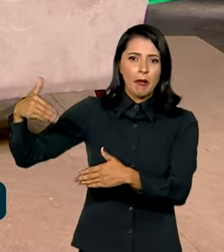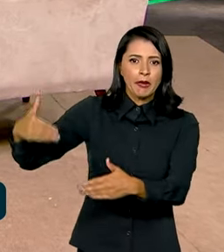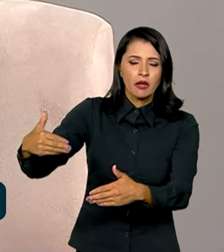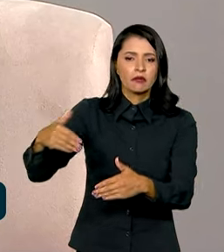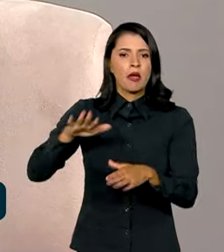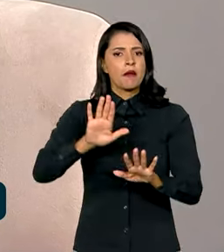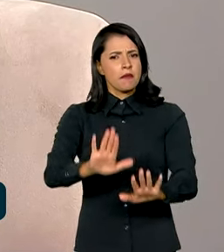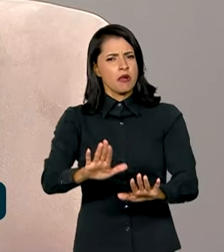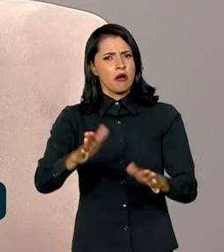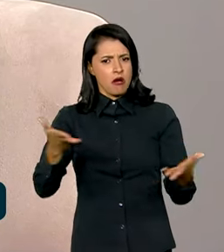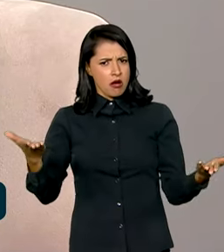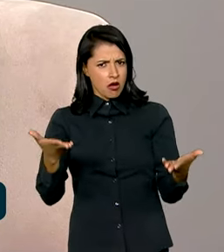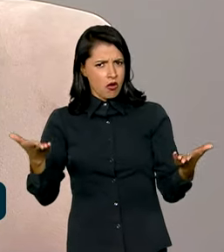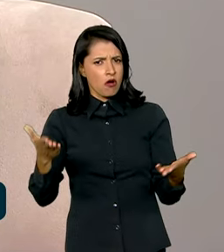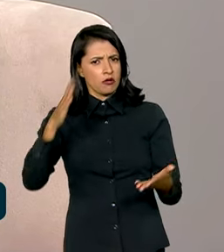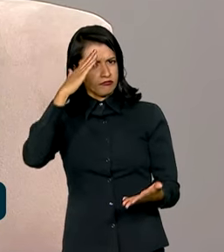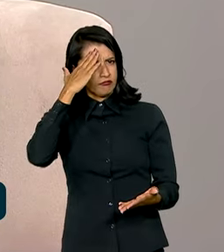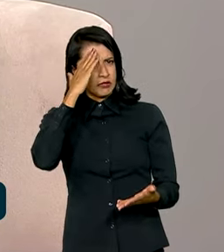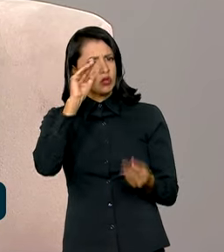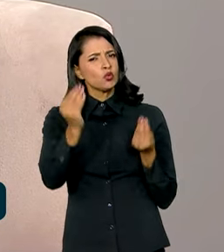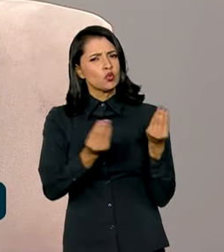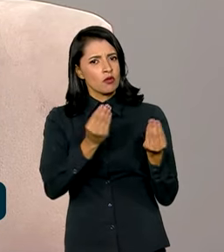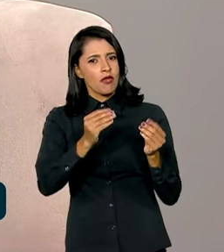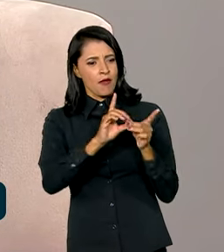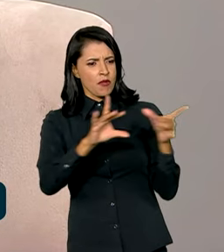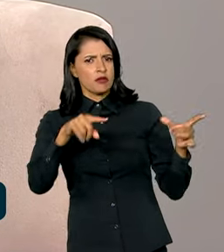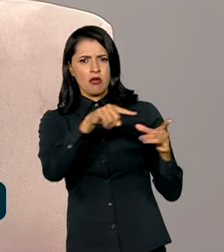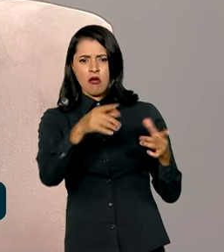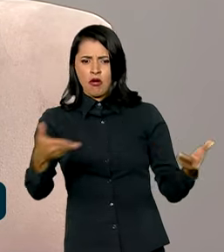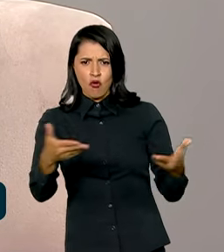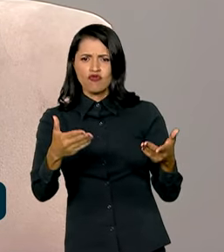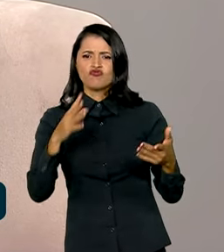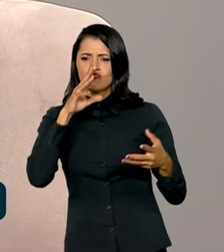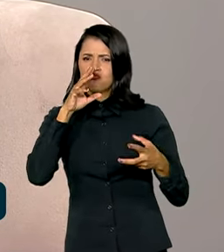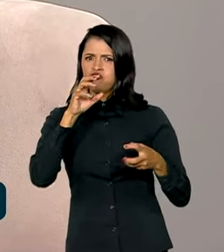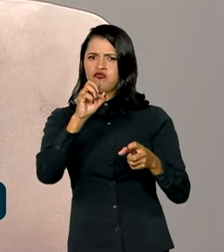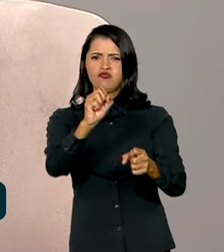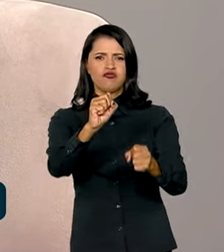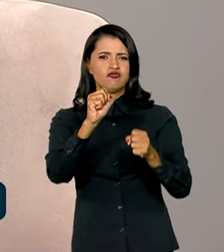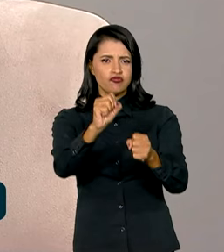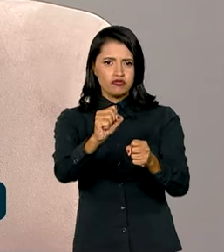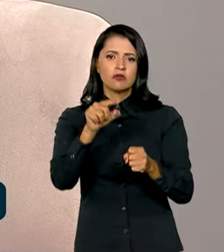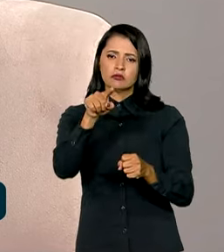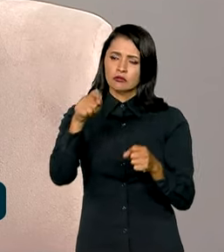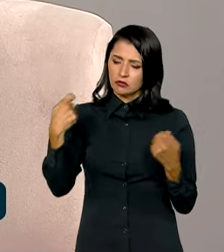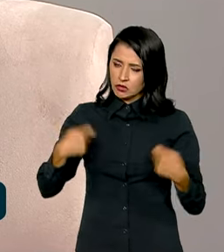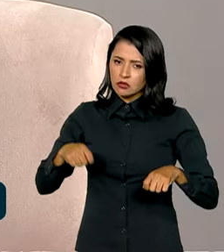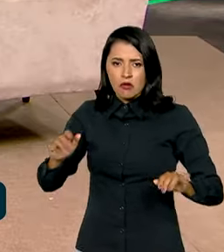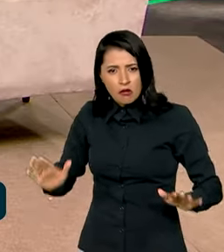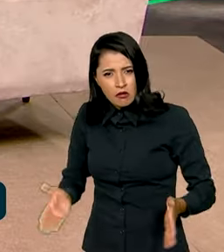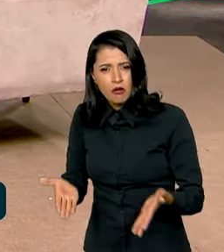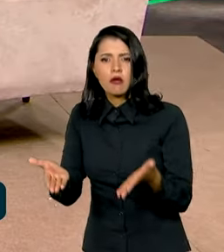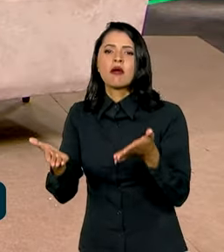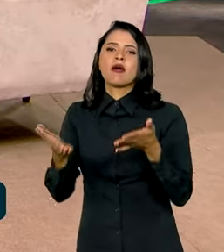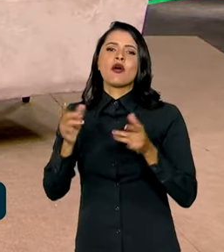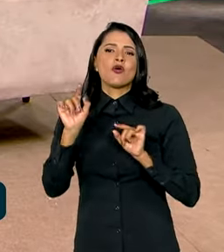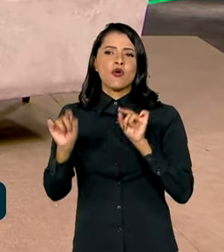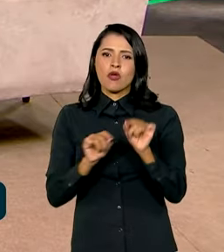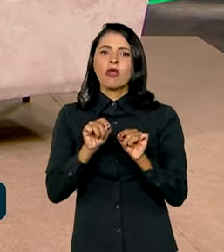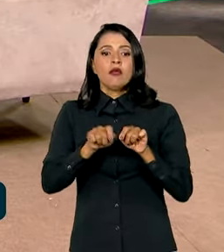que a democracia sai fortalecida e nós devemos estimular permanentemente que esse valor seja